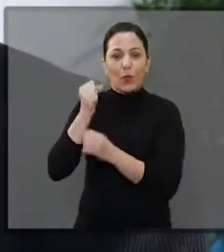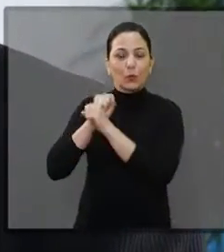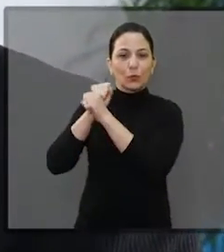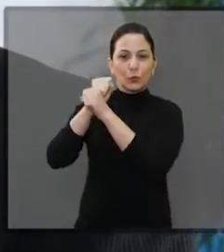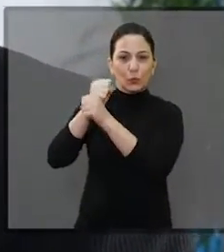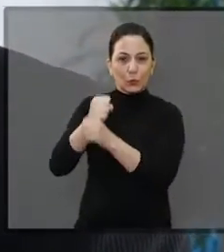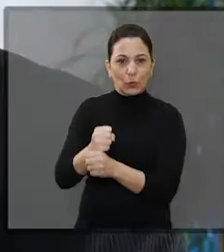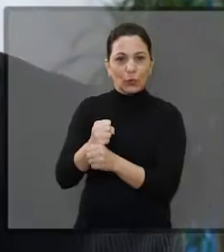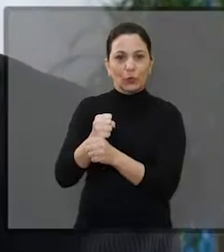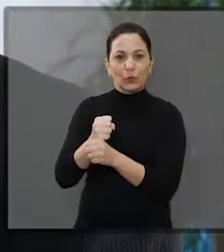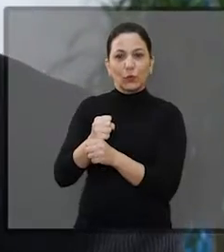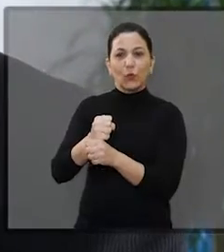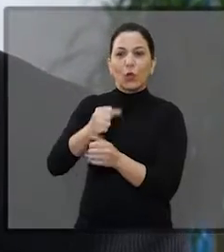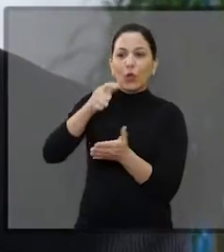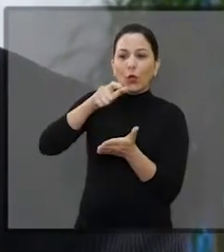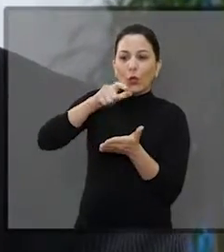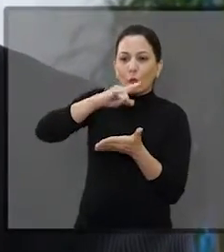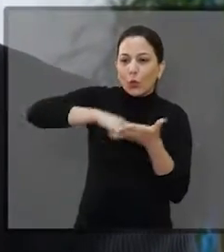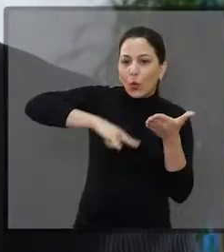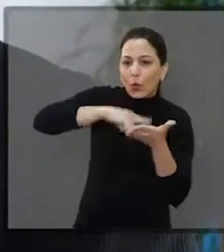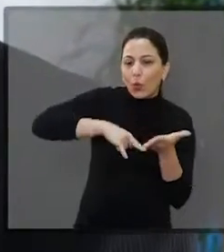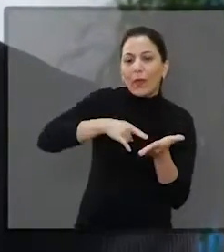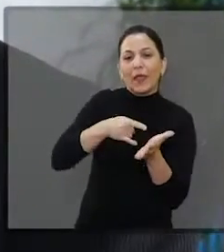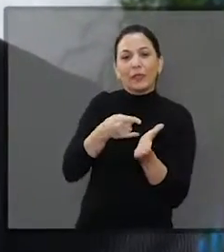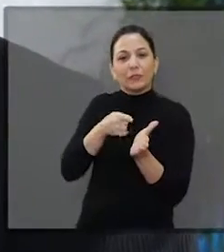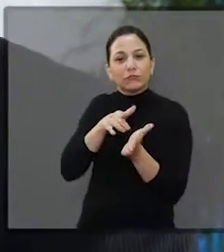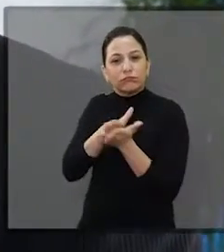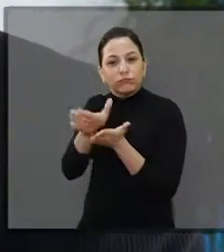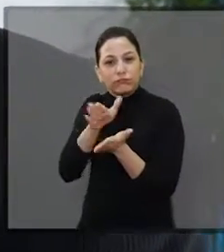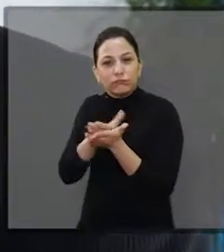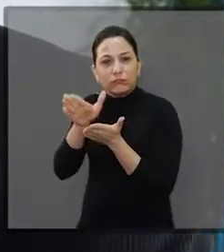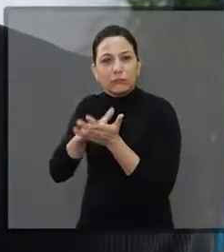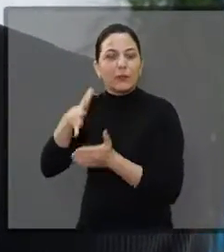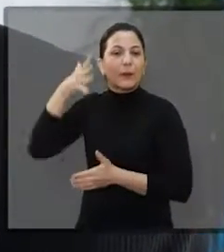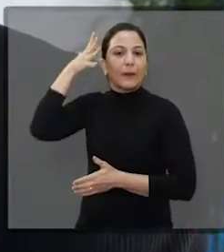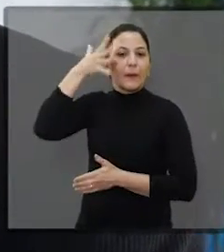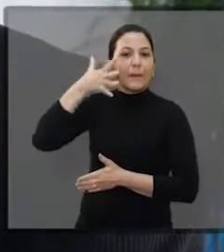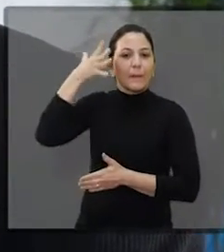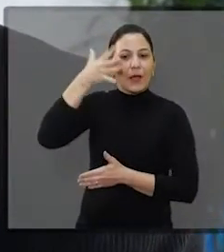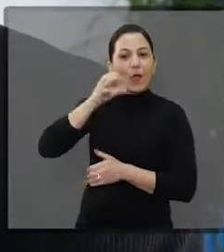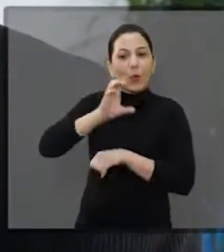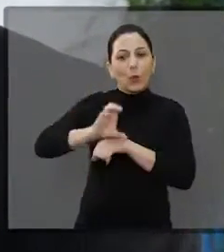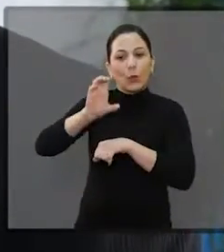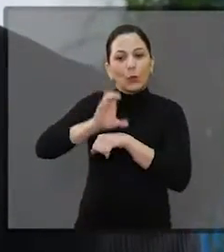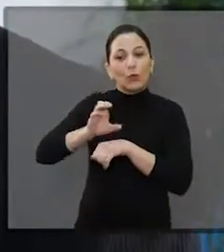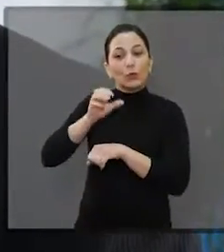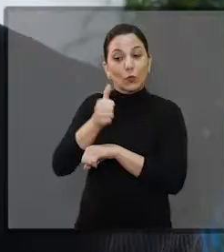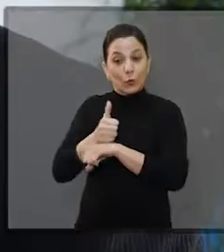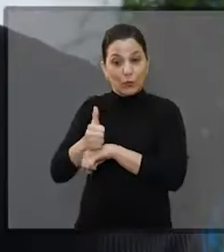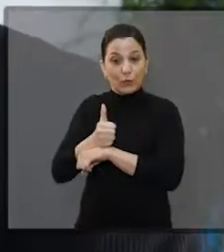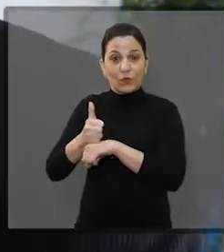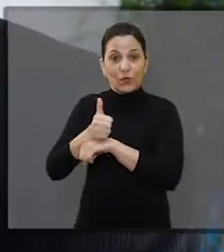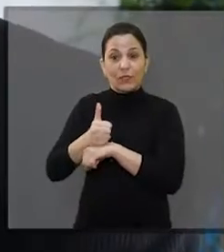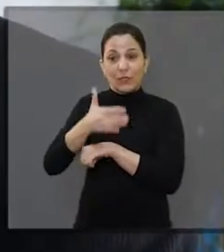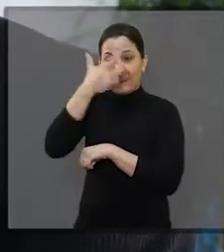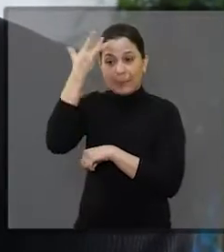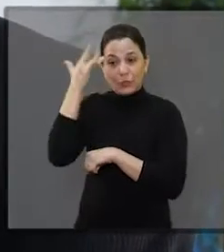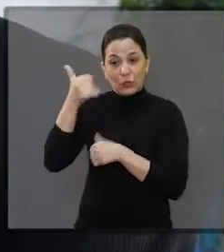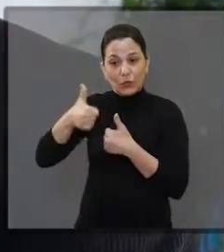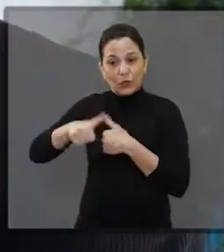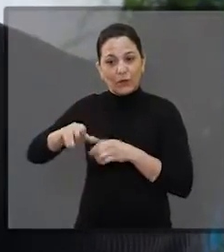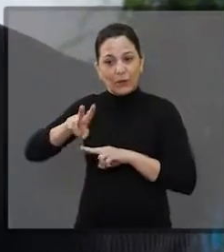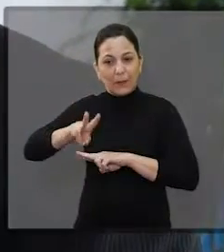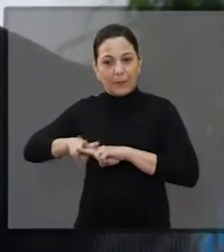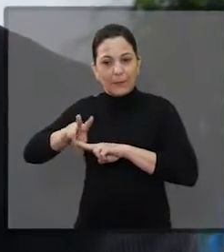o ano com a gente, através de emissão de documentos, através de palestras, através de cursos profissionalizantes, para que o